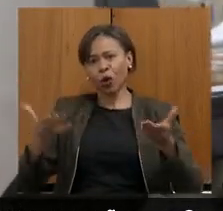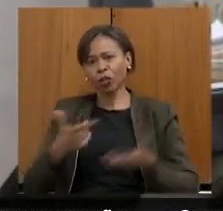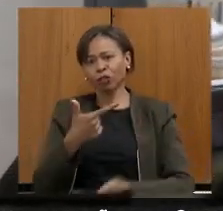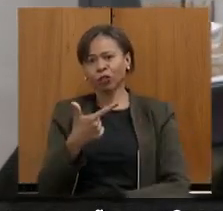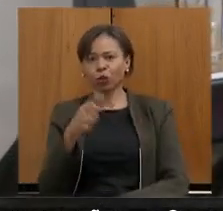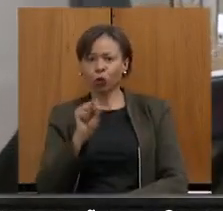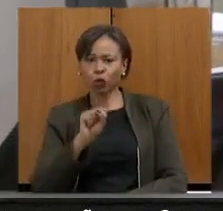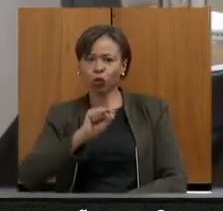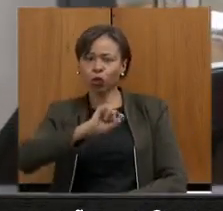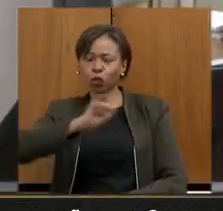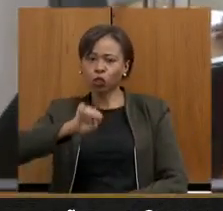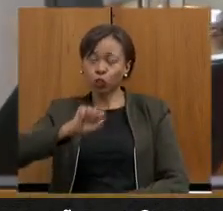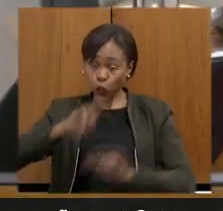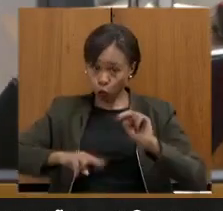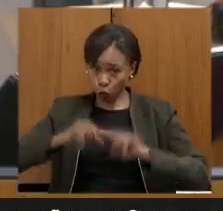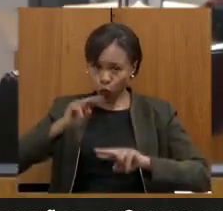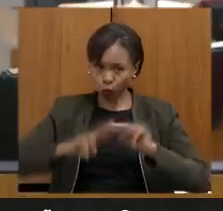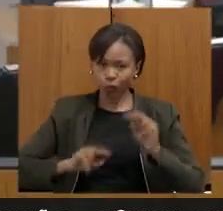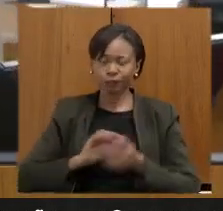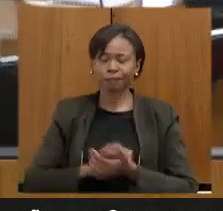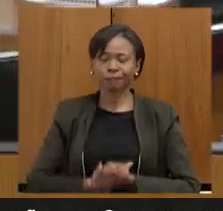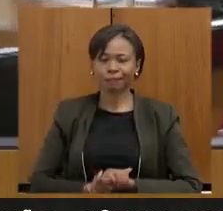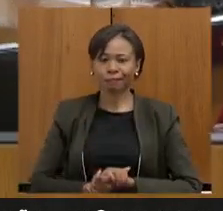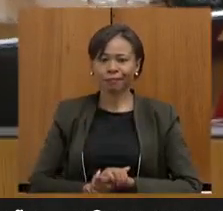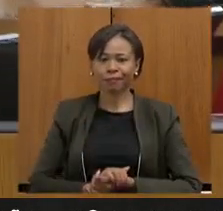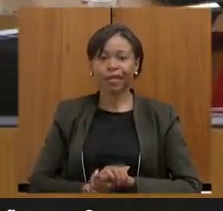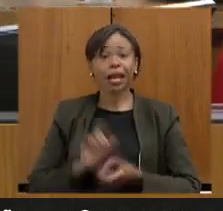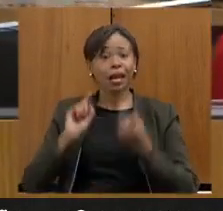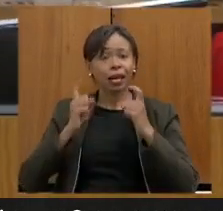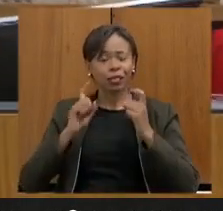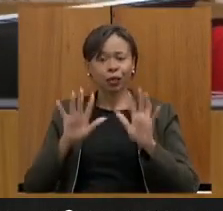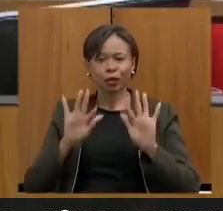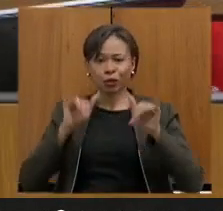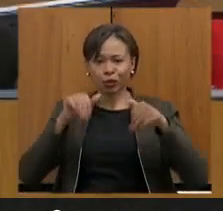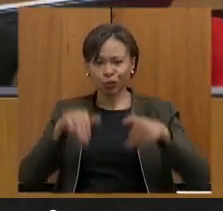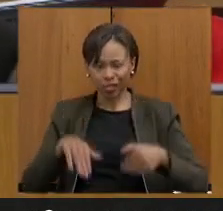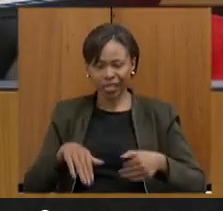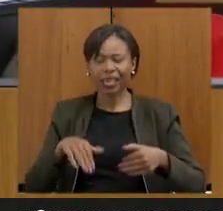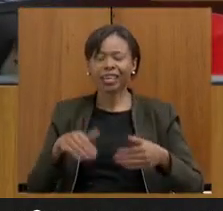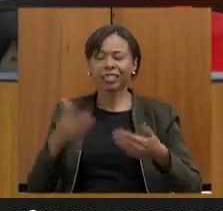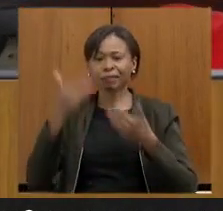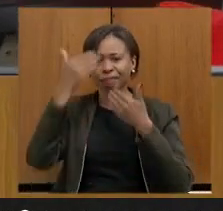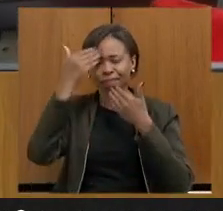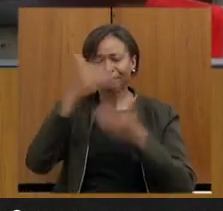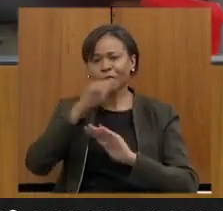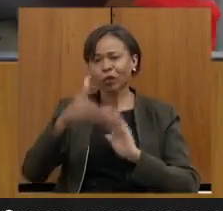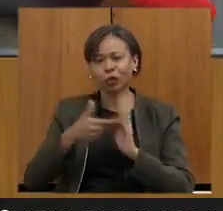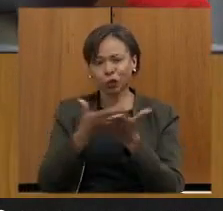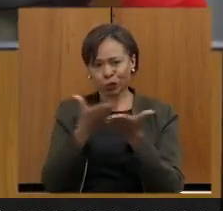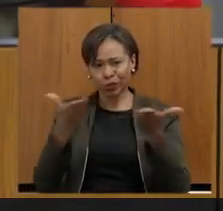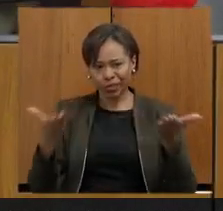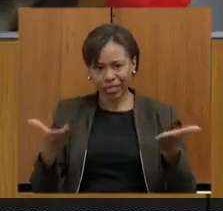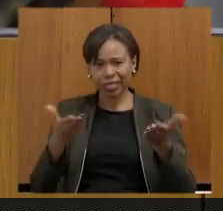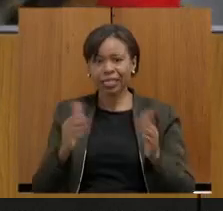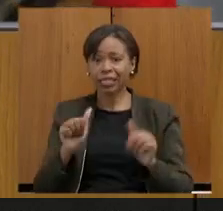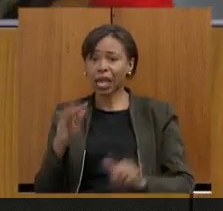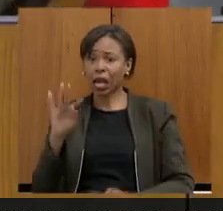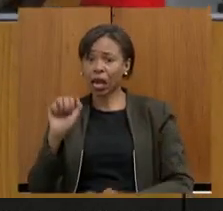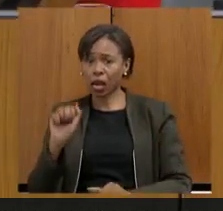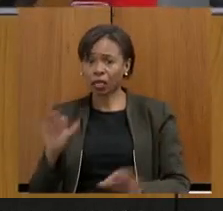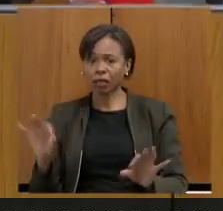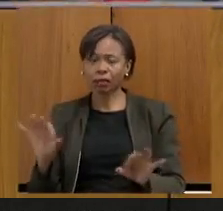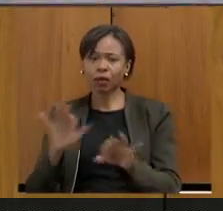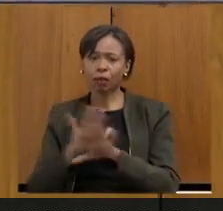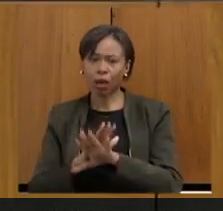junho cumprida a finalidade da reunião a presidência agradece a presença de todas de todos determina a lavratura da ata e